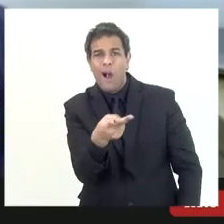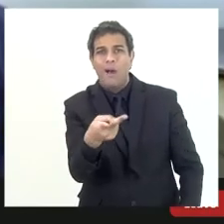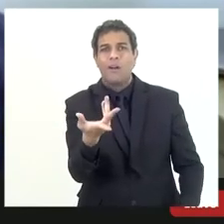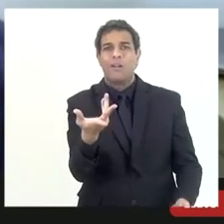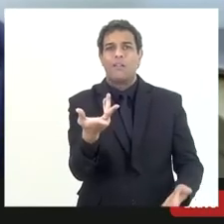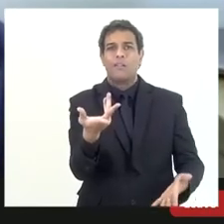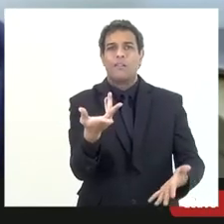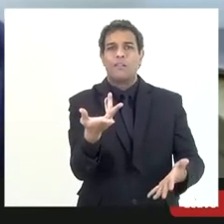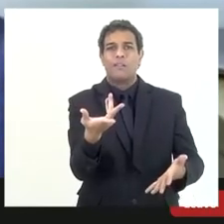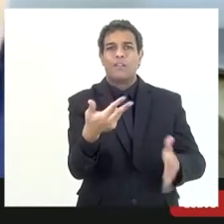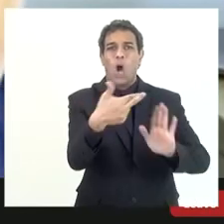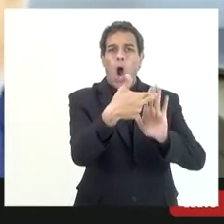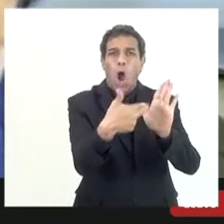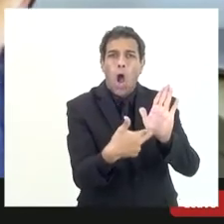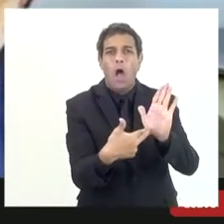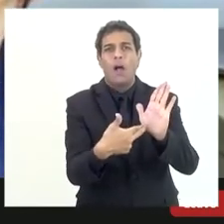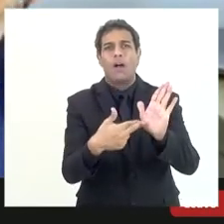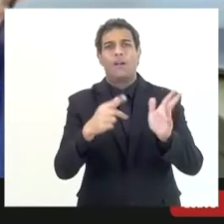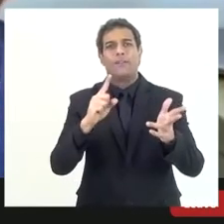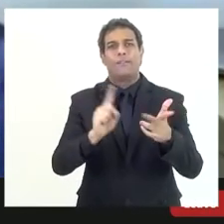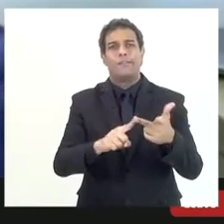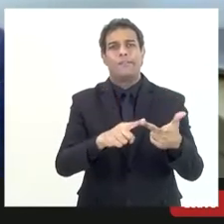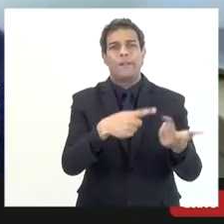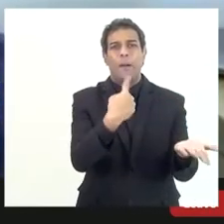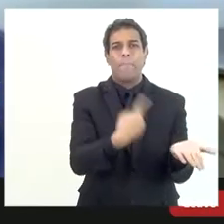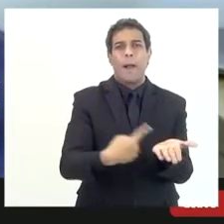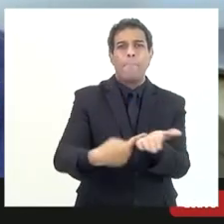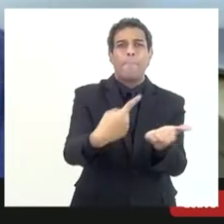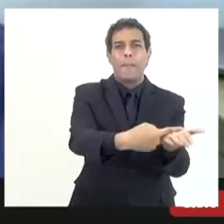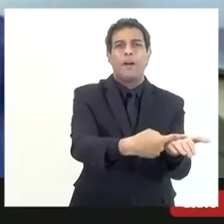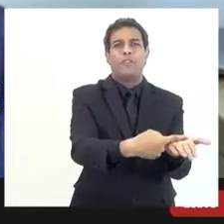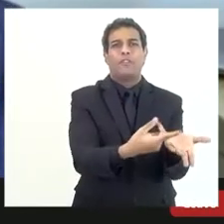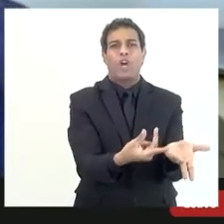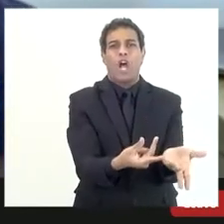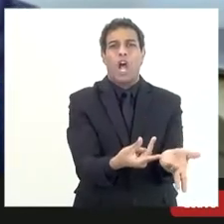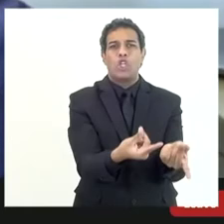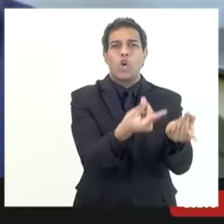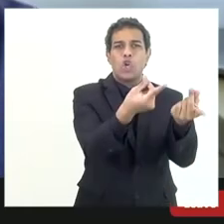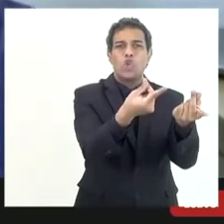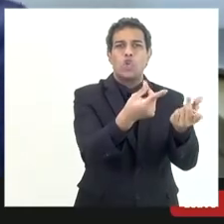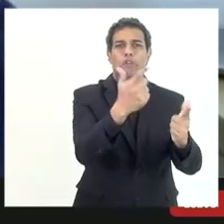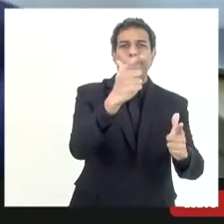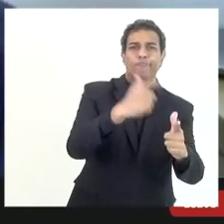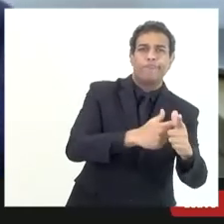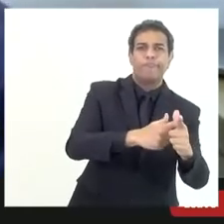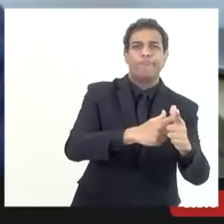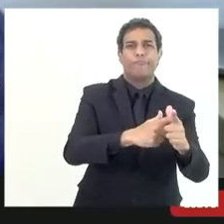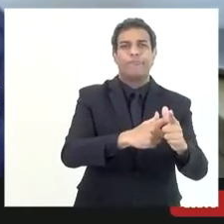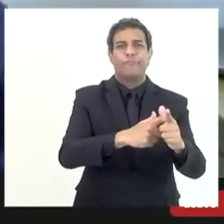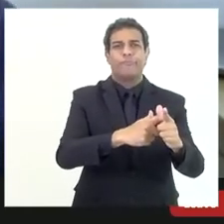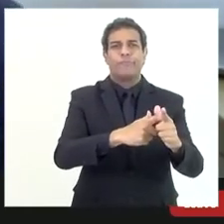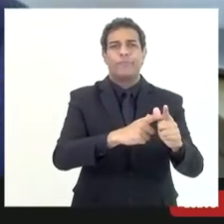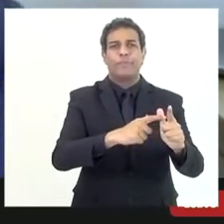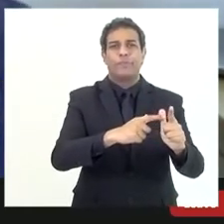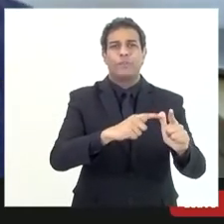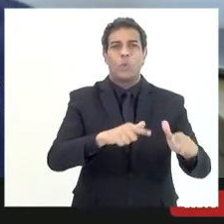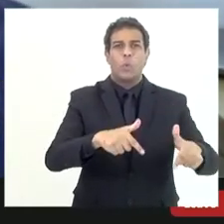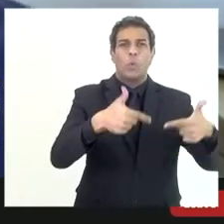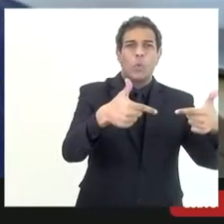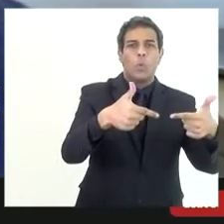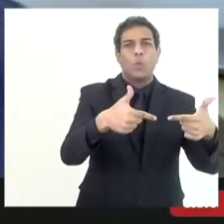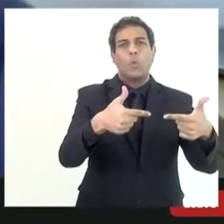e classificam esses bens o que é ativo fixo o que é bem de consumo etc